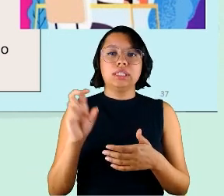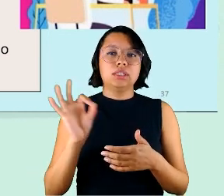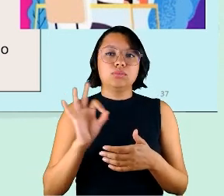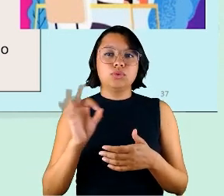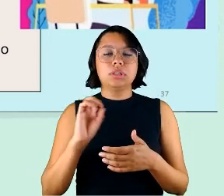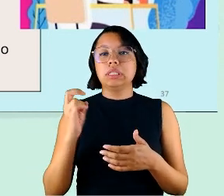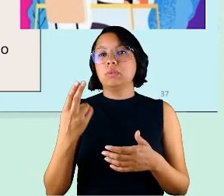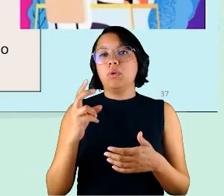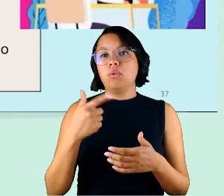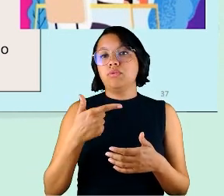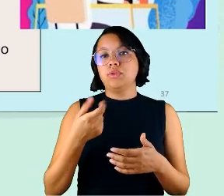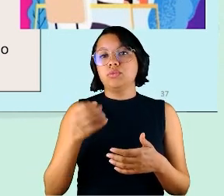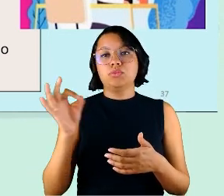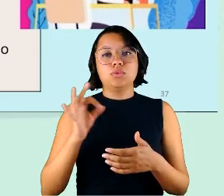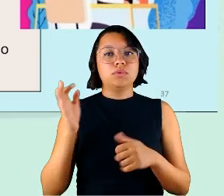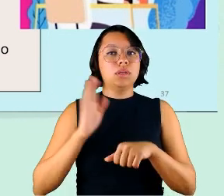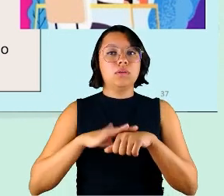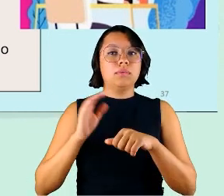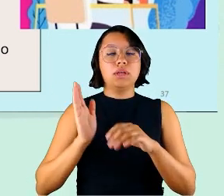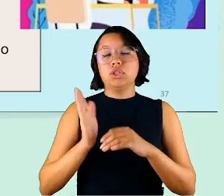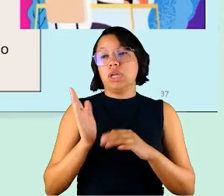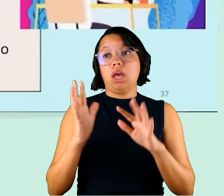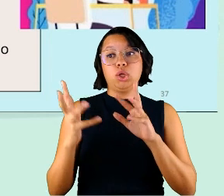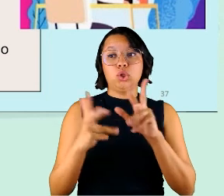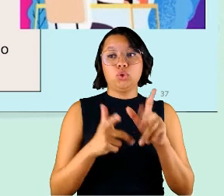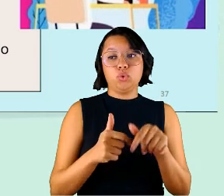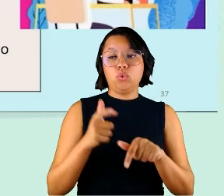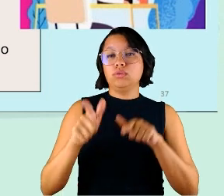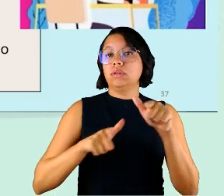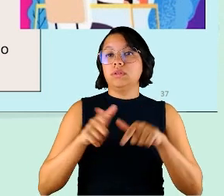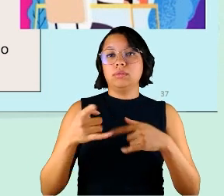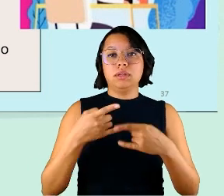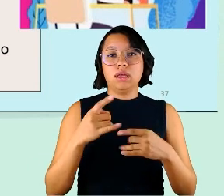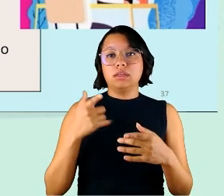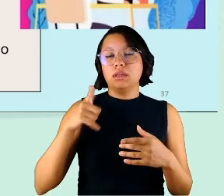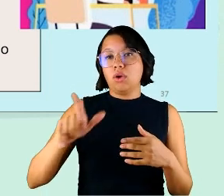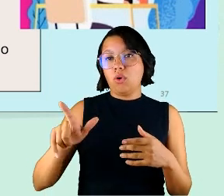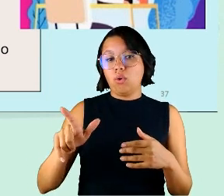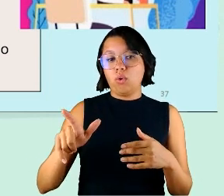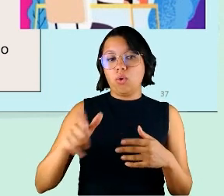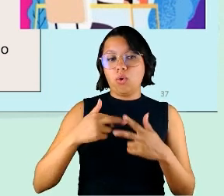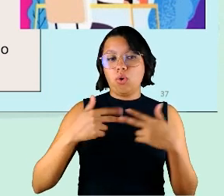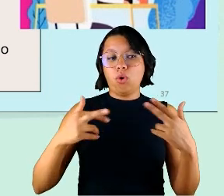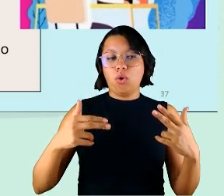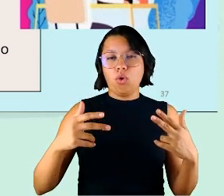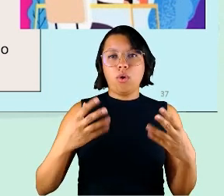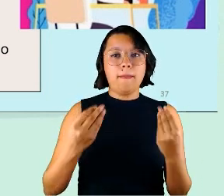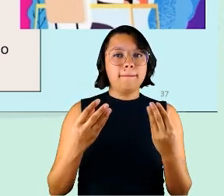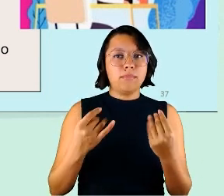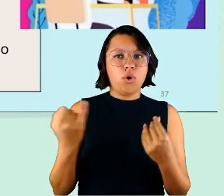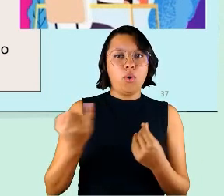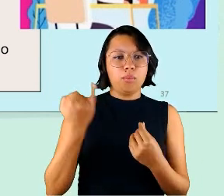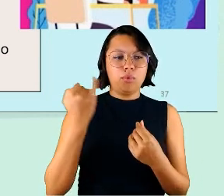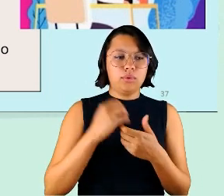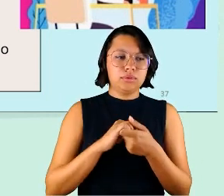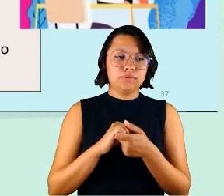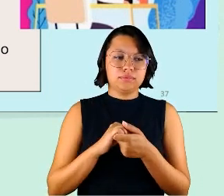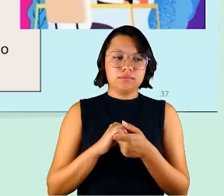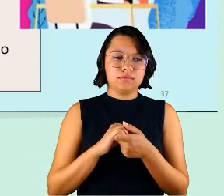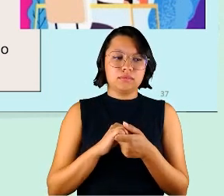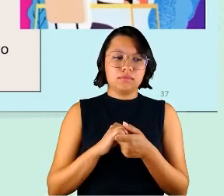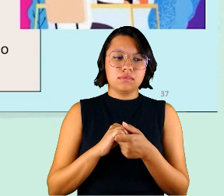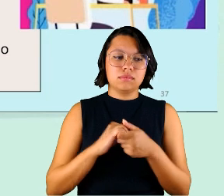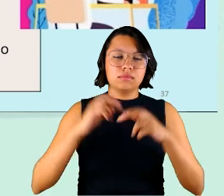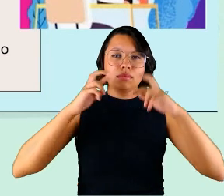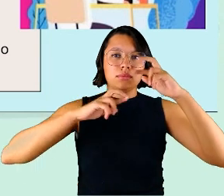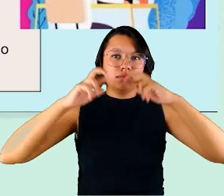ou 20% a mais já que estavam todos em teletrabalho outra coisa extremamente importante é que